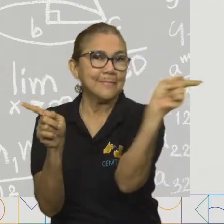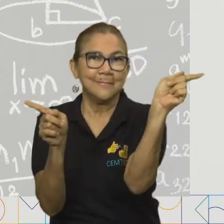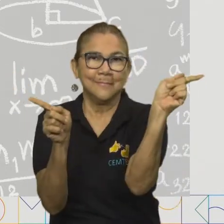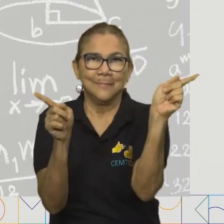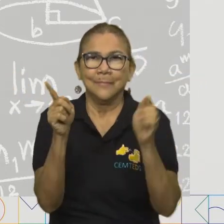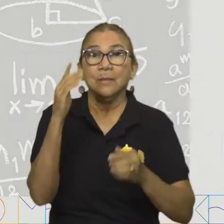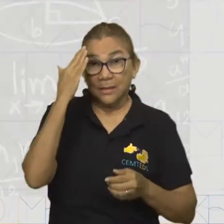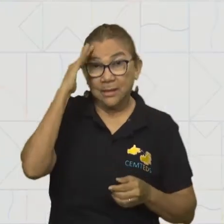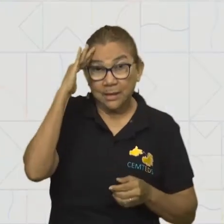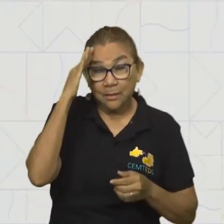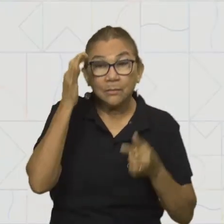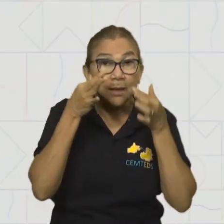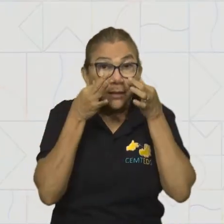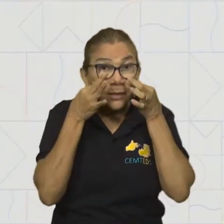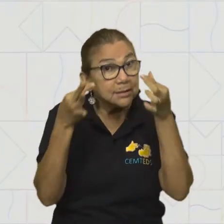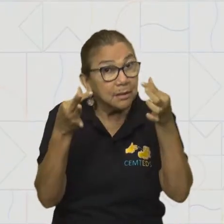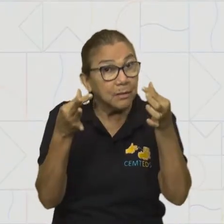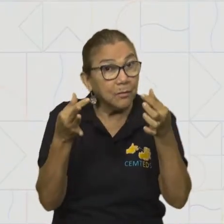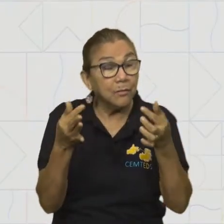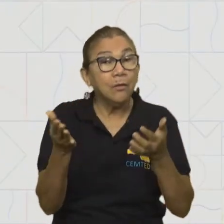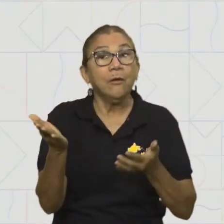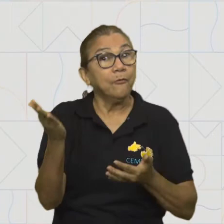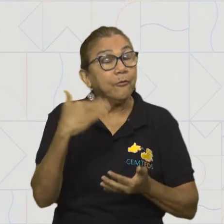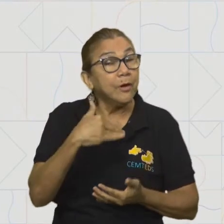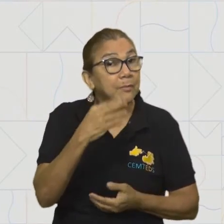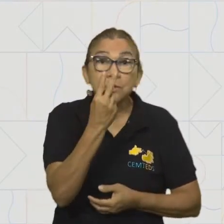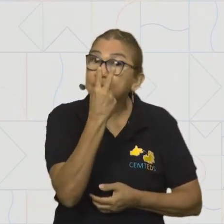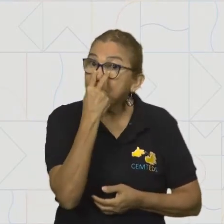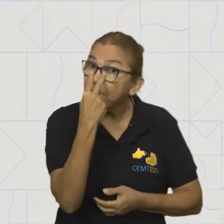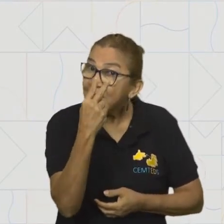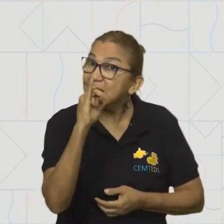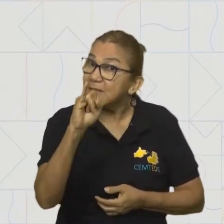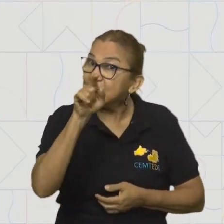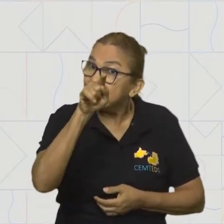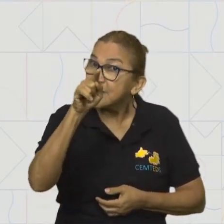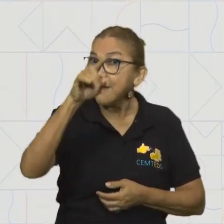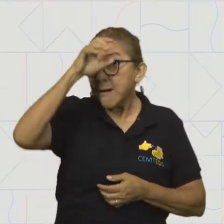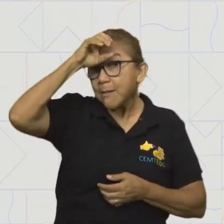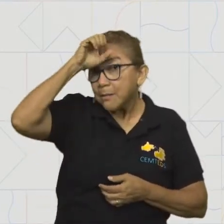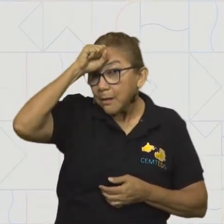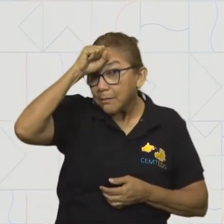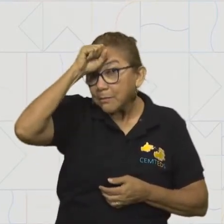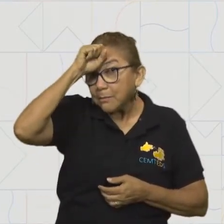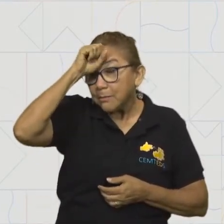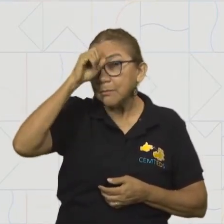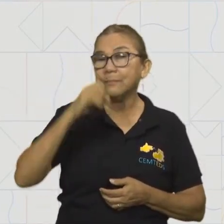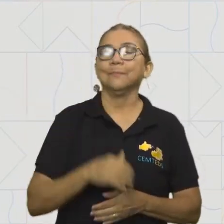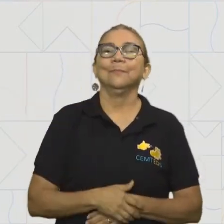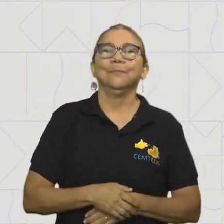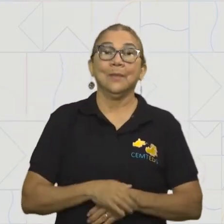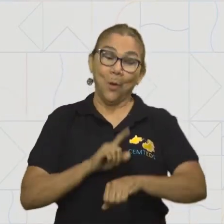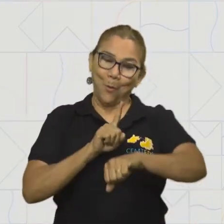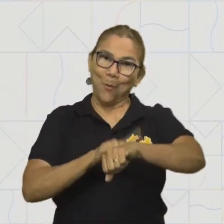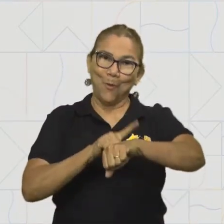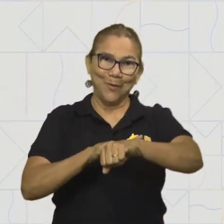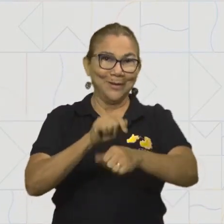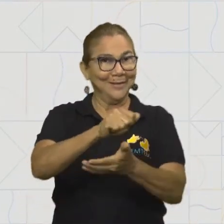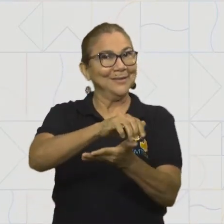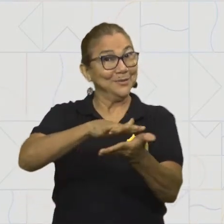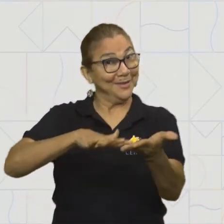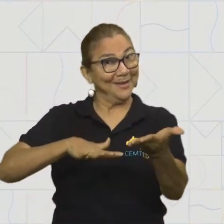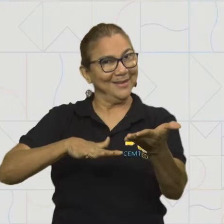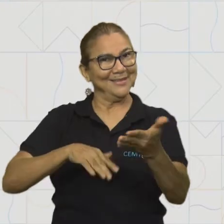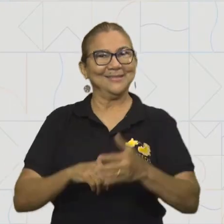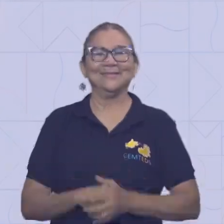direções, tá bem? E aí, prestar atenção na aula? Muito bem, nós vamos agora testar os nossos conhecimentos na nossa